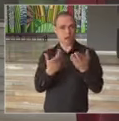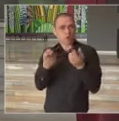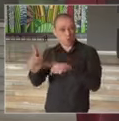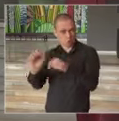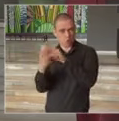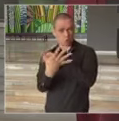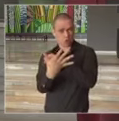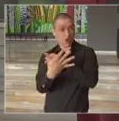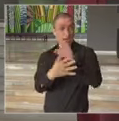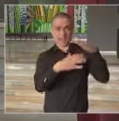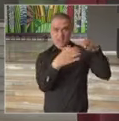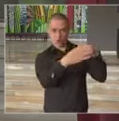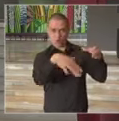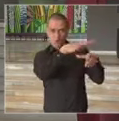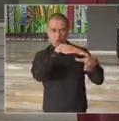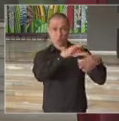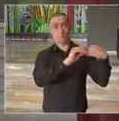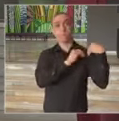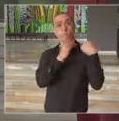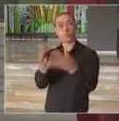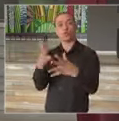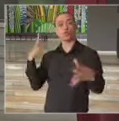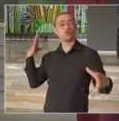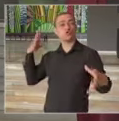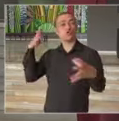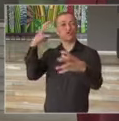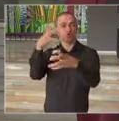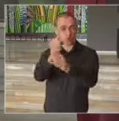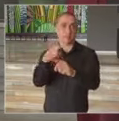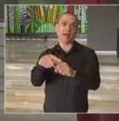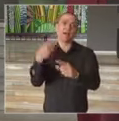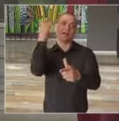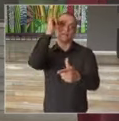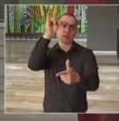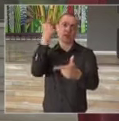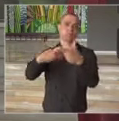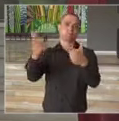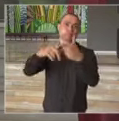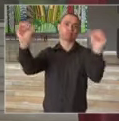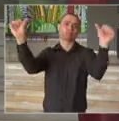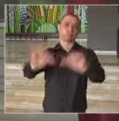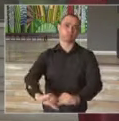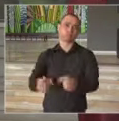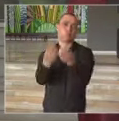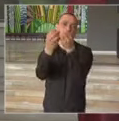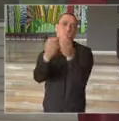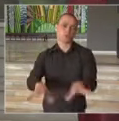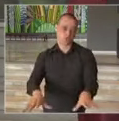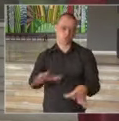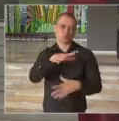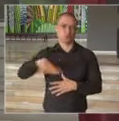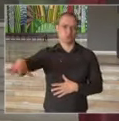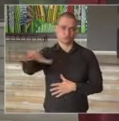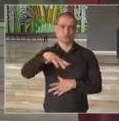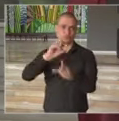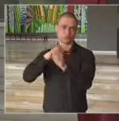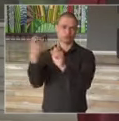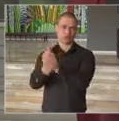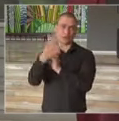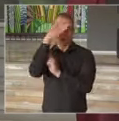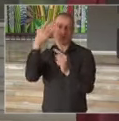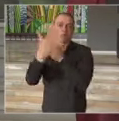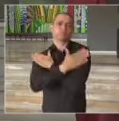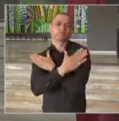coronavírus e evitar prejuízos ainda maiores aos